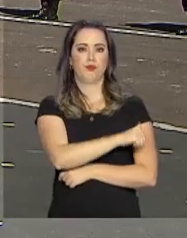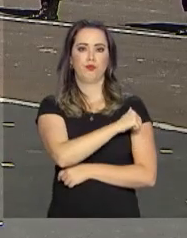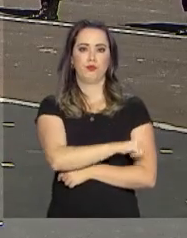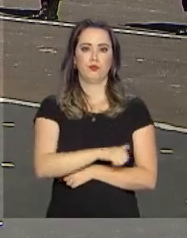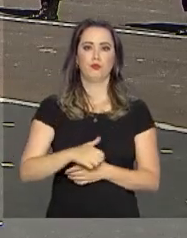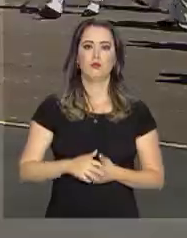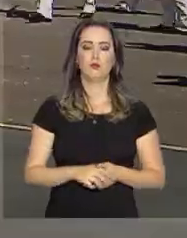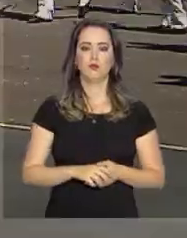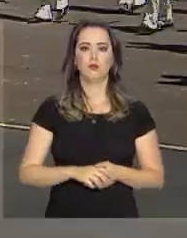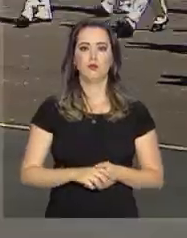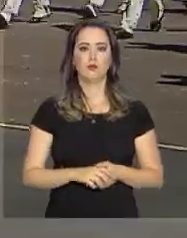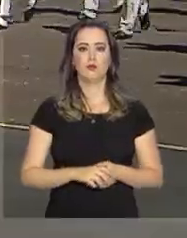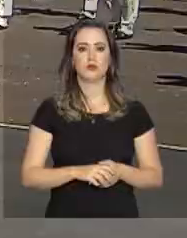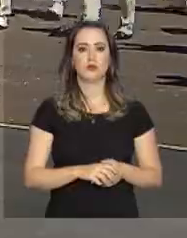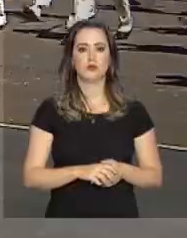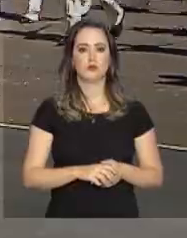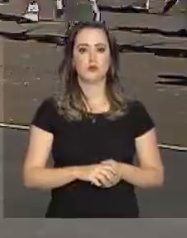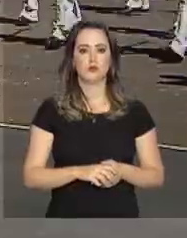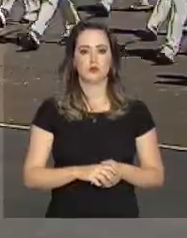em favelas do Rio de Janeiro.